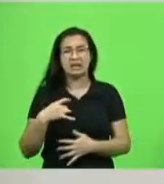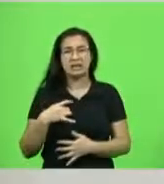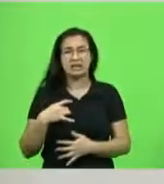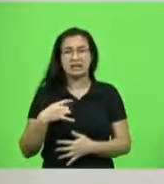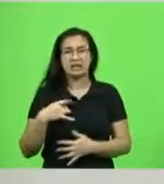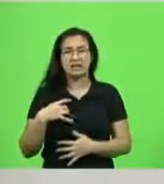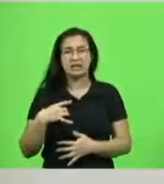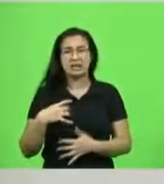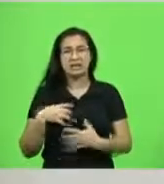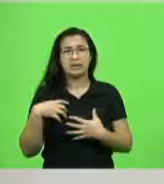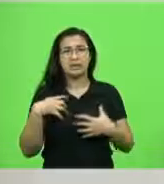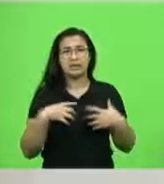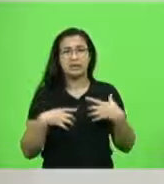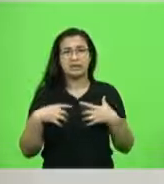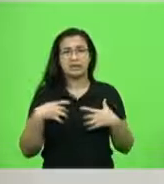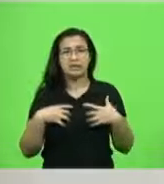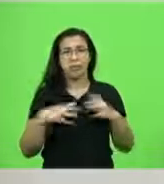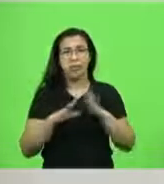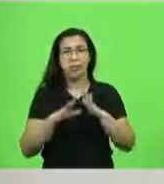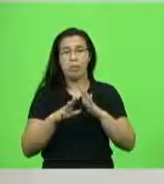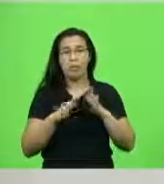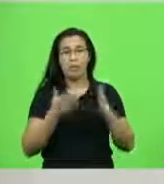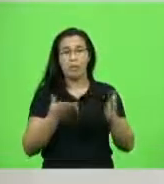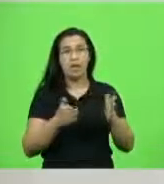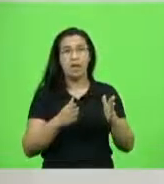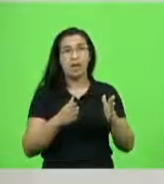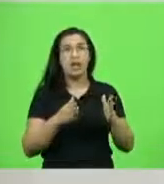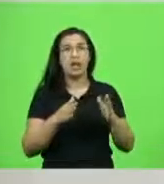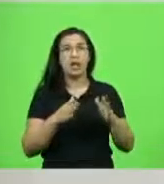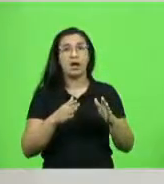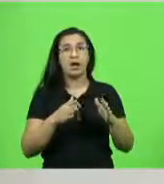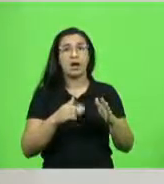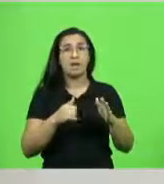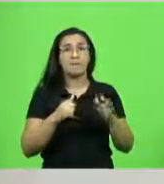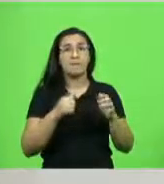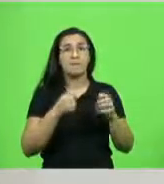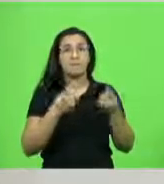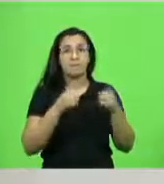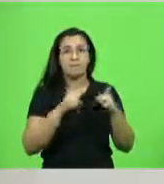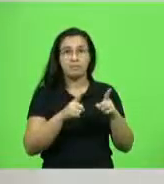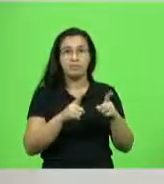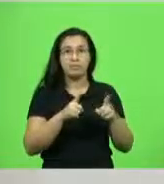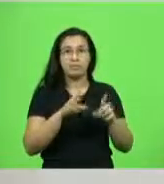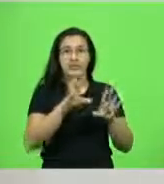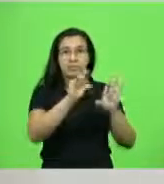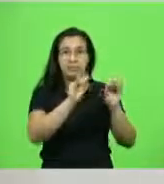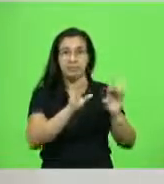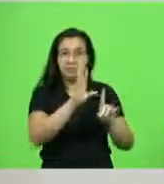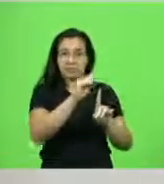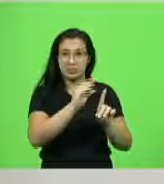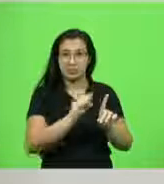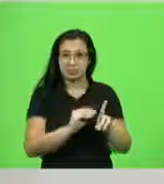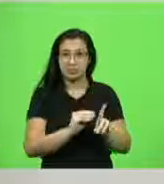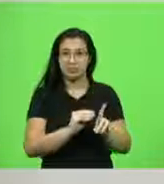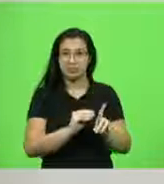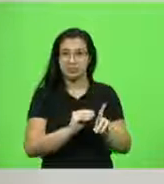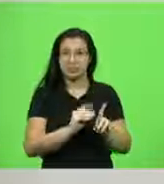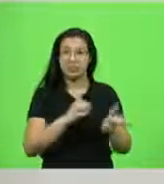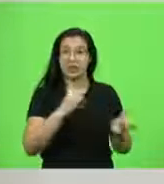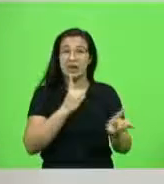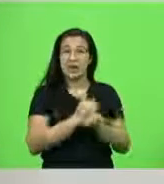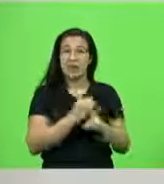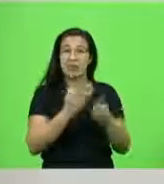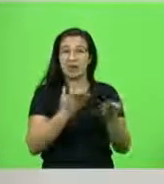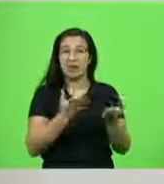de pavor, de ser sequestrada, de ser abusada e, de repente, encontram e a família é